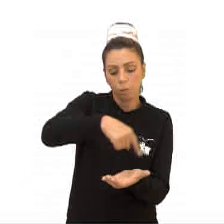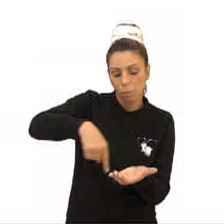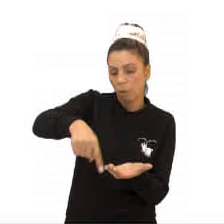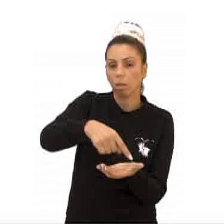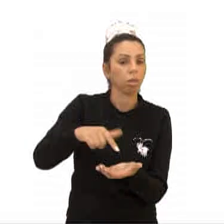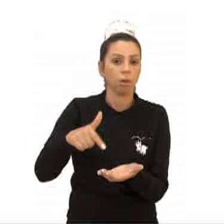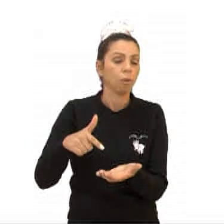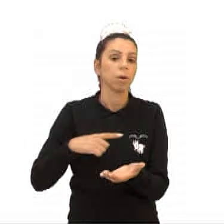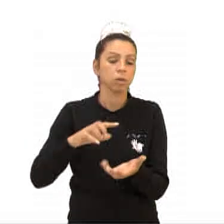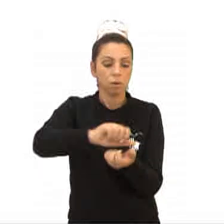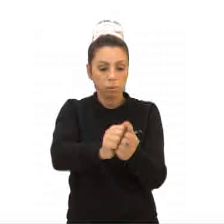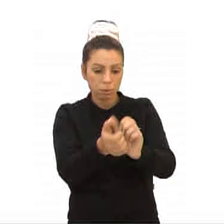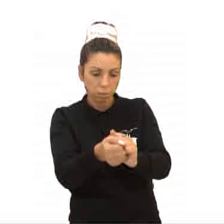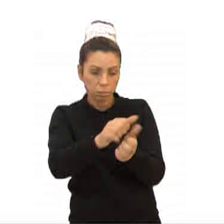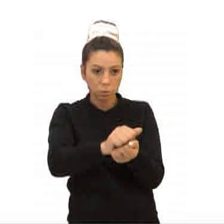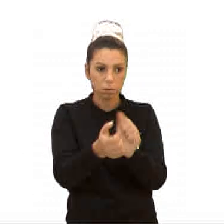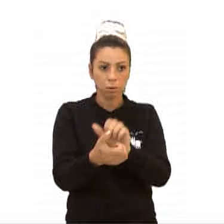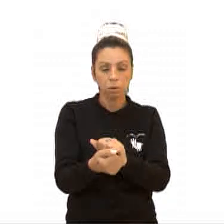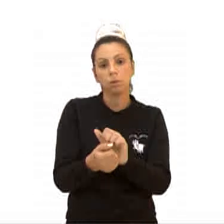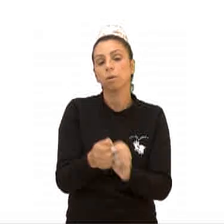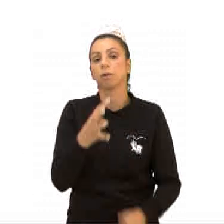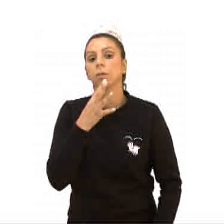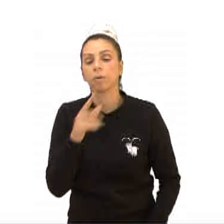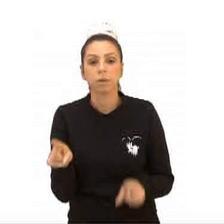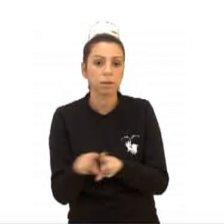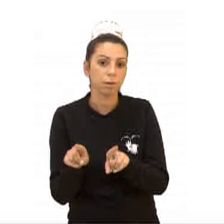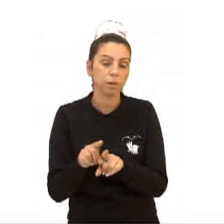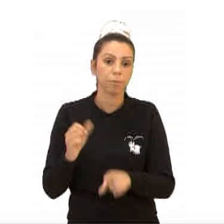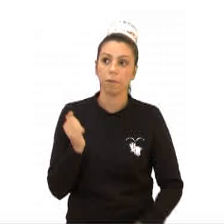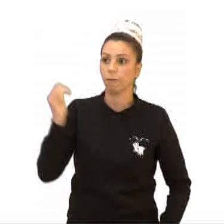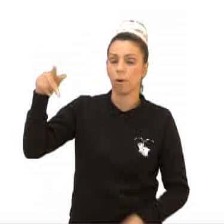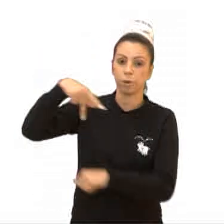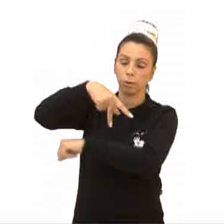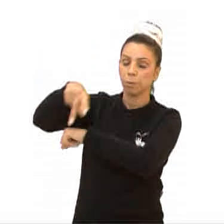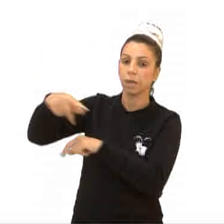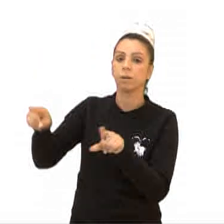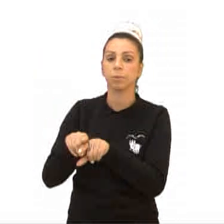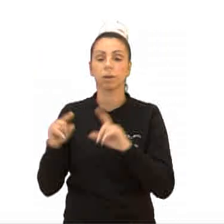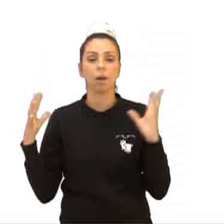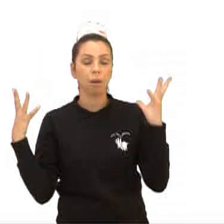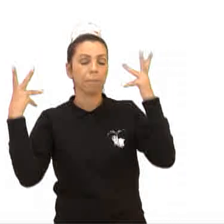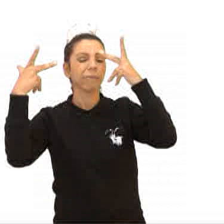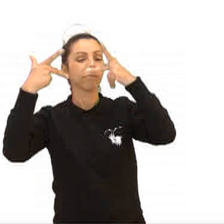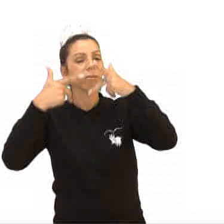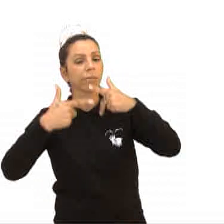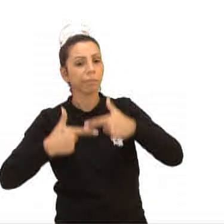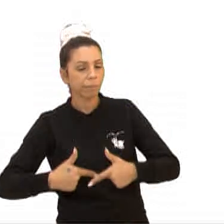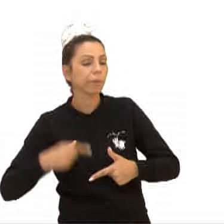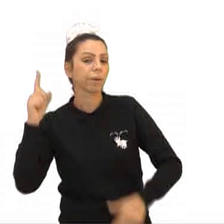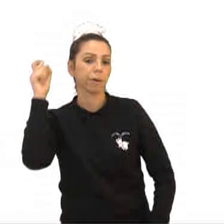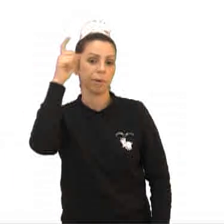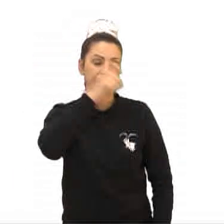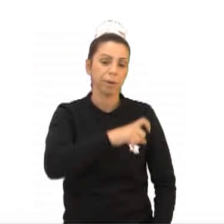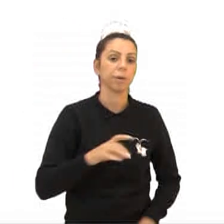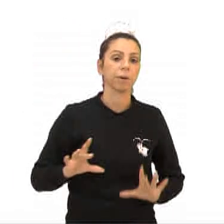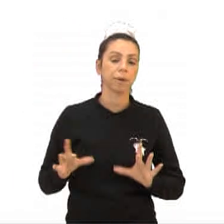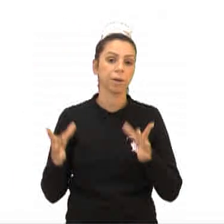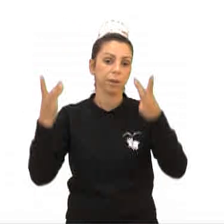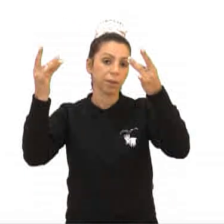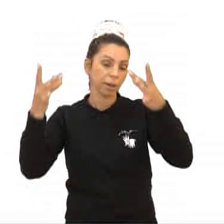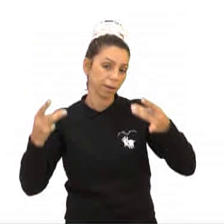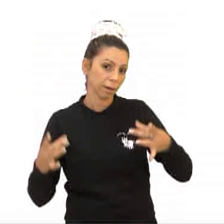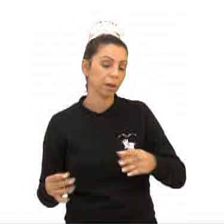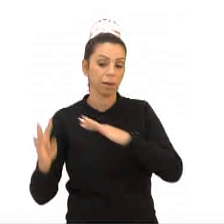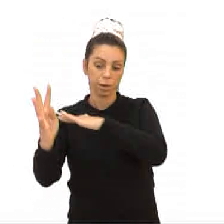A cerâmica marajoara é a primeira cerâmica conhecida e também reconhecida no exterior por sua beleza e complexidade. Detalhe que os marajoaras eram